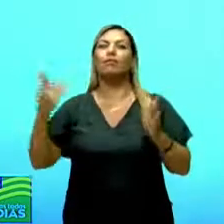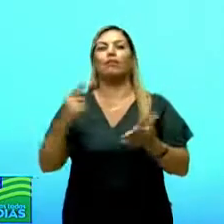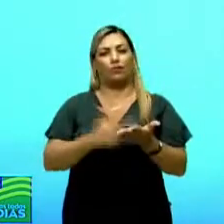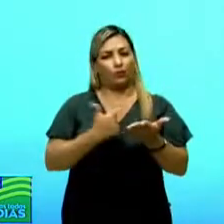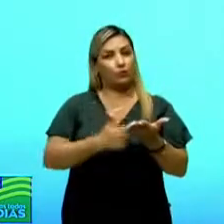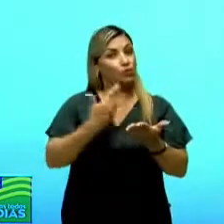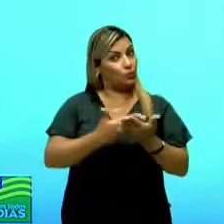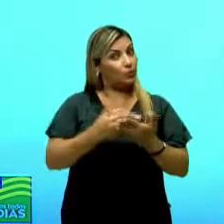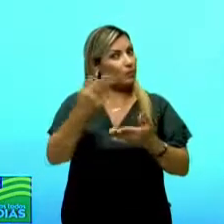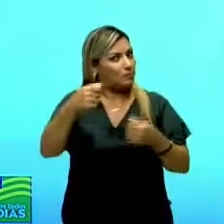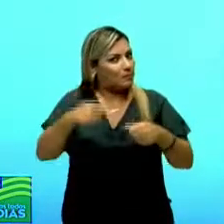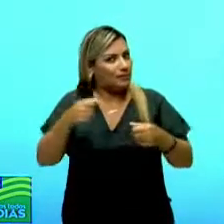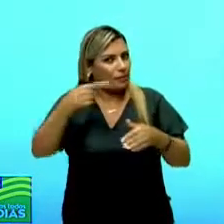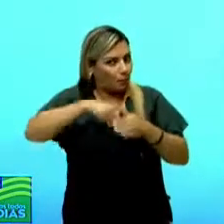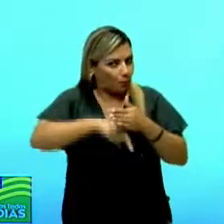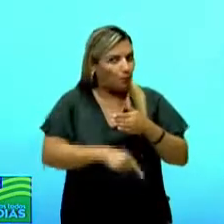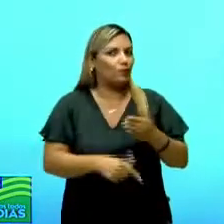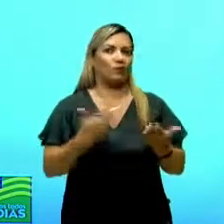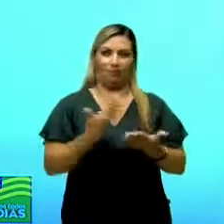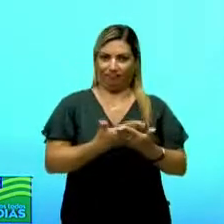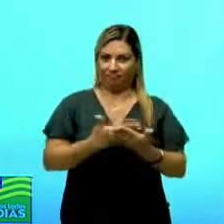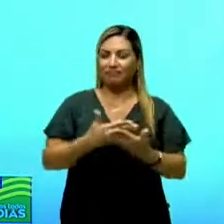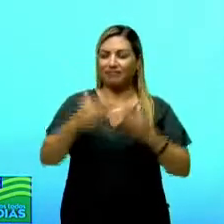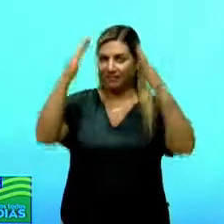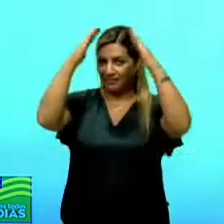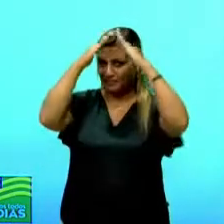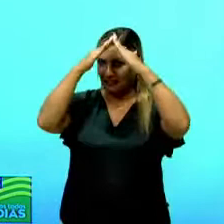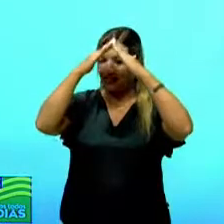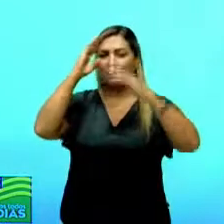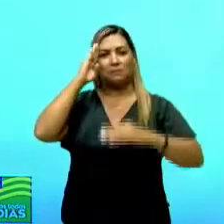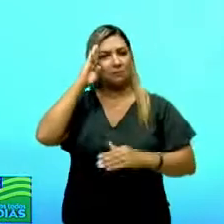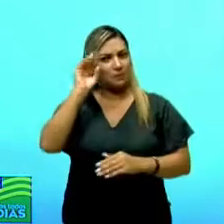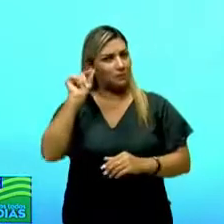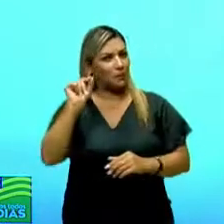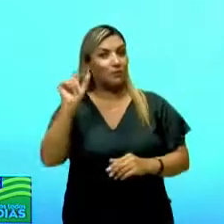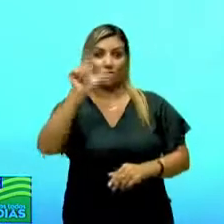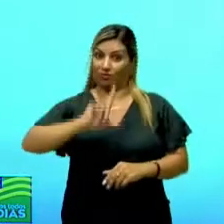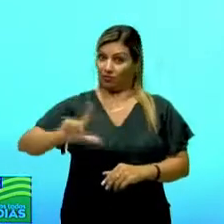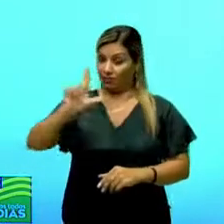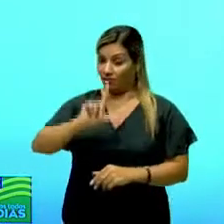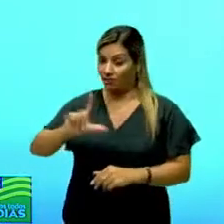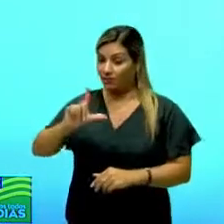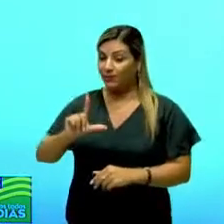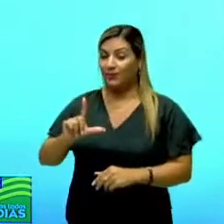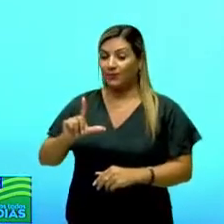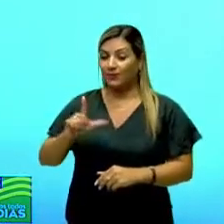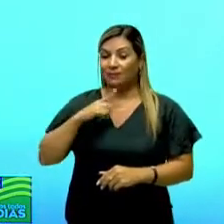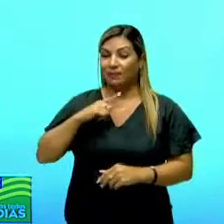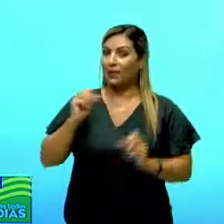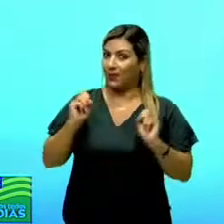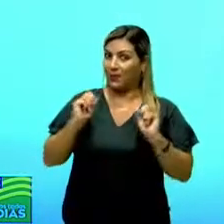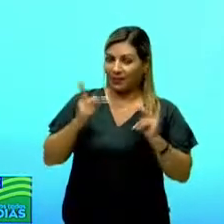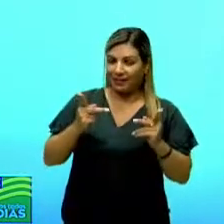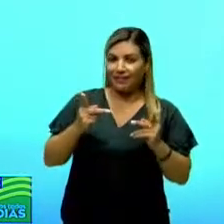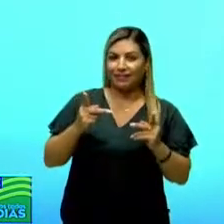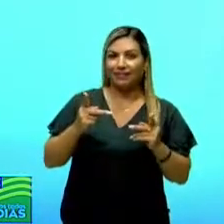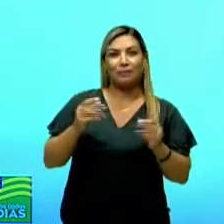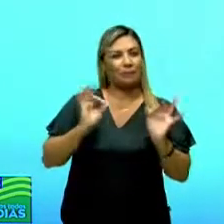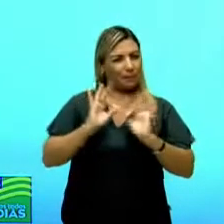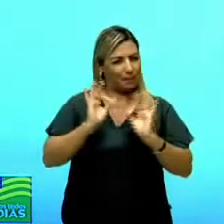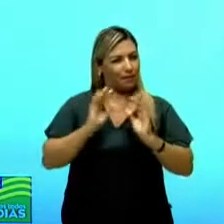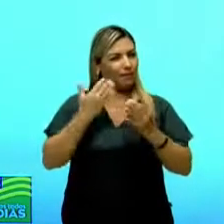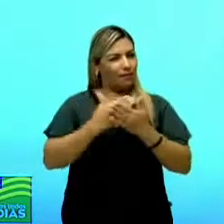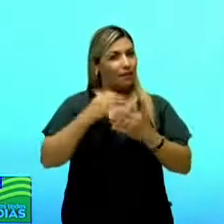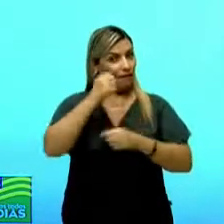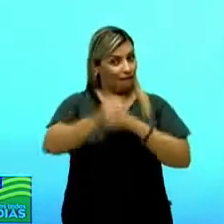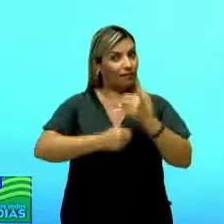porque você precisa aprofundar os seus estudos, principalmente de literatura, para ficar tudo ok, para preparar